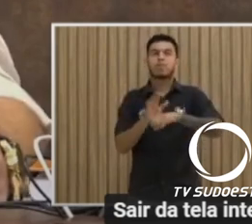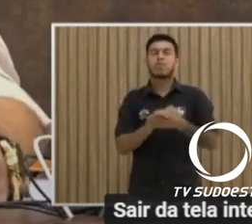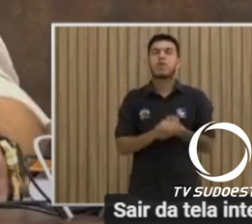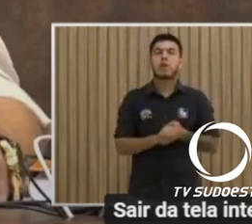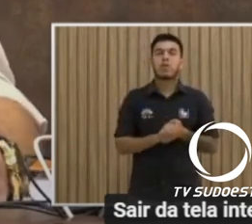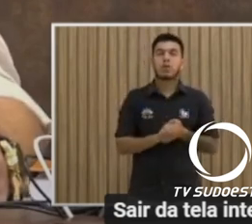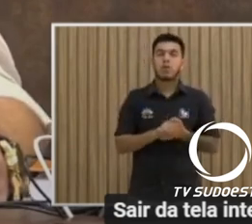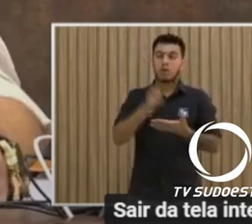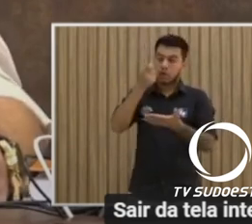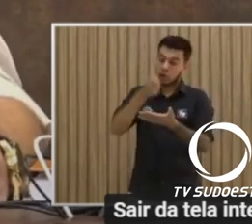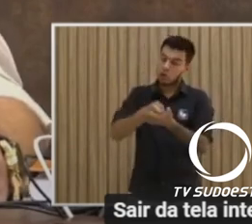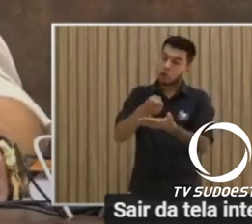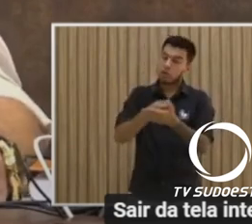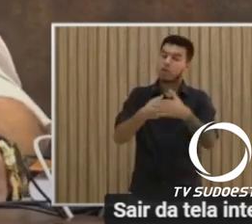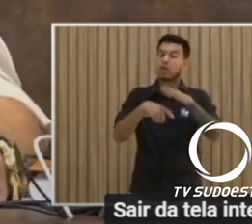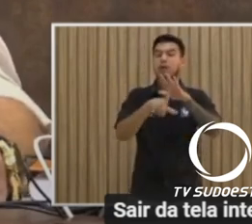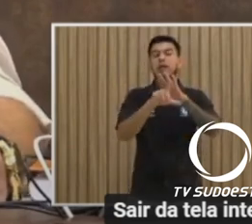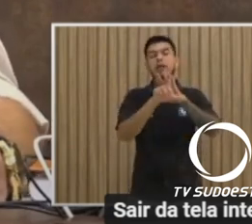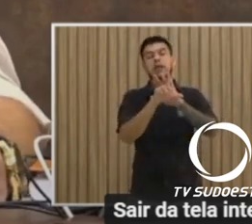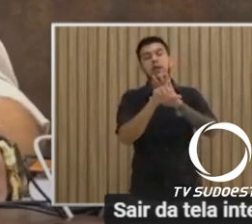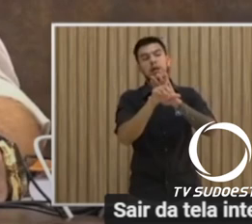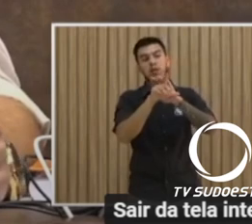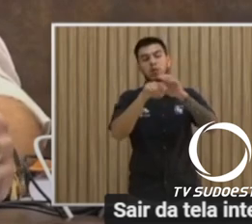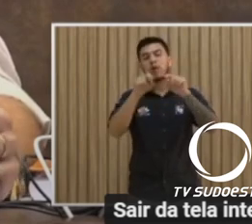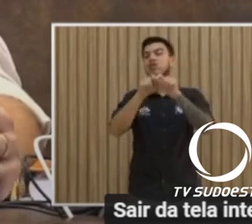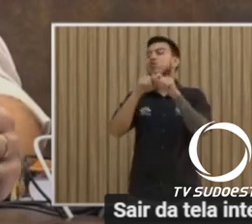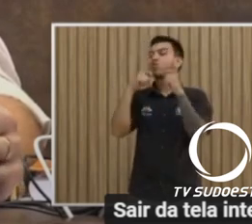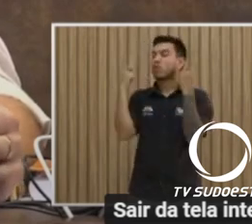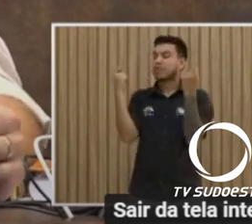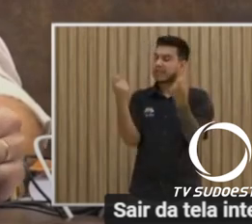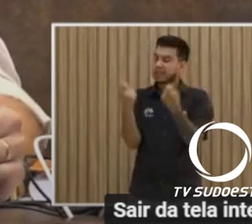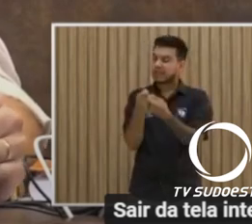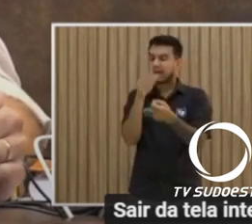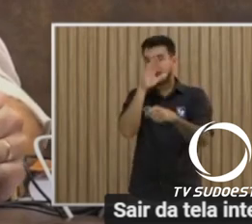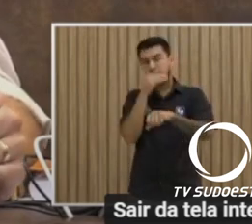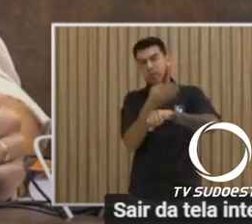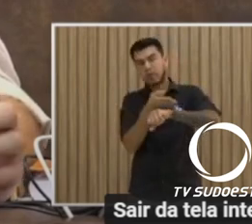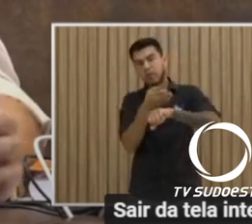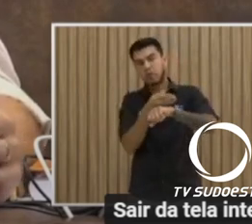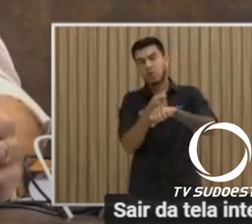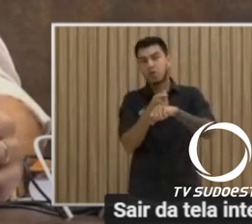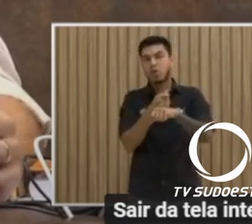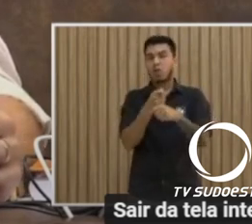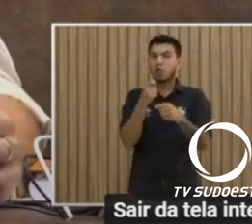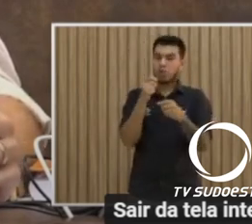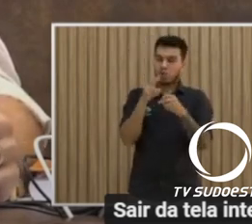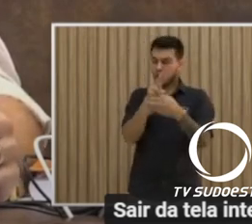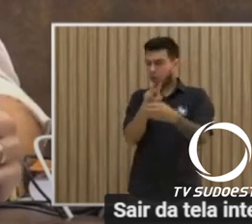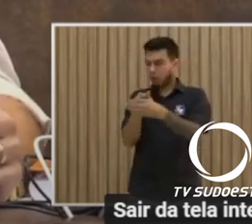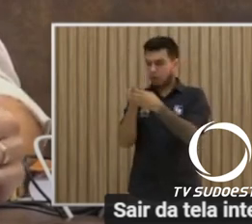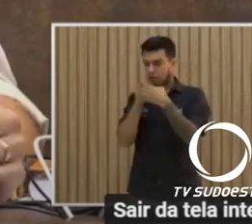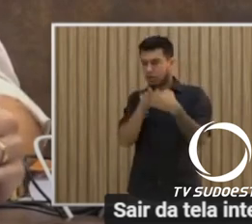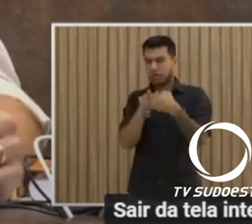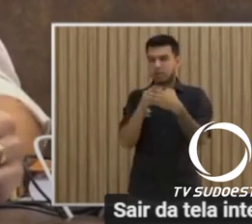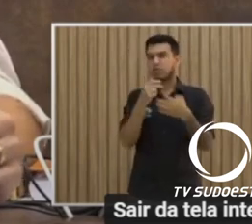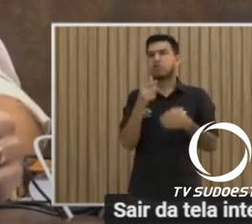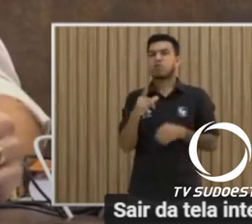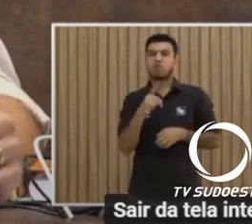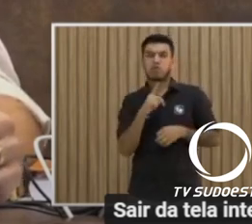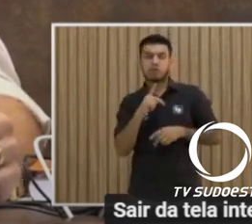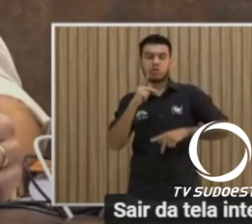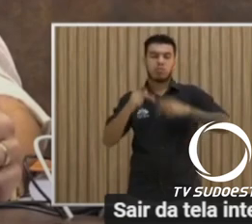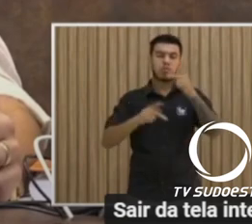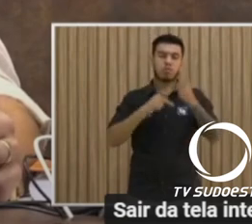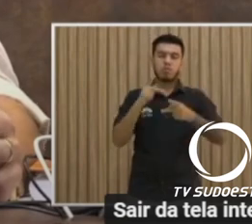o compromisso desta Casa com a sociedade de Pato Branco, com a defesa e zelo dos bens públicos, bem como a fiscalização dos